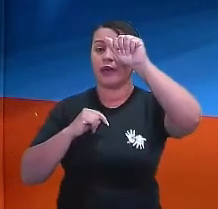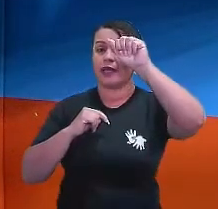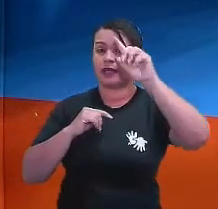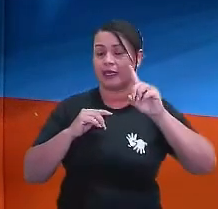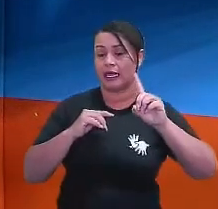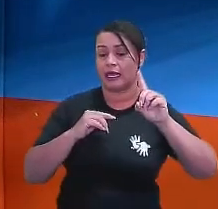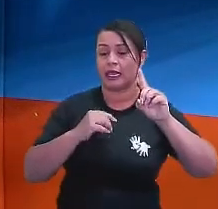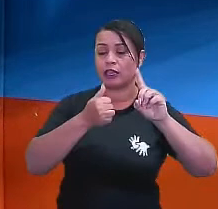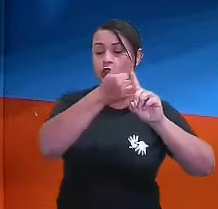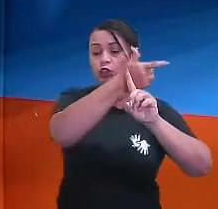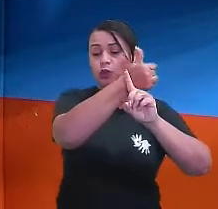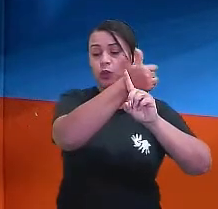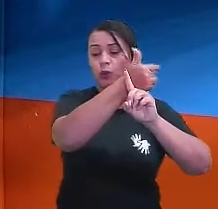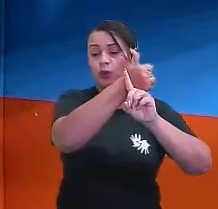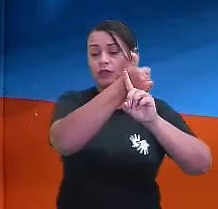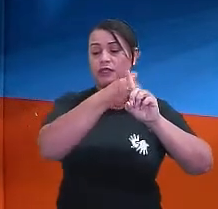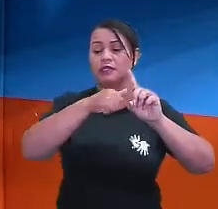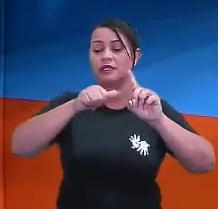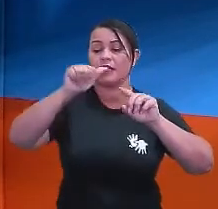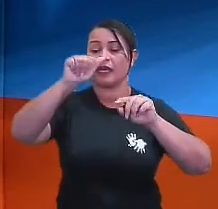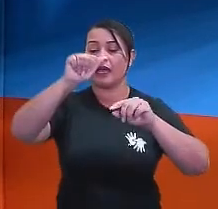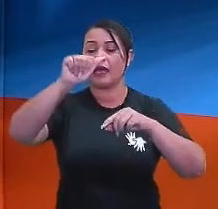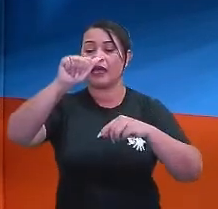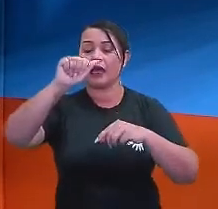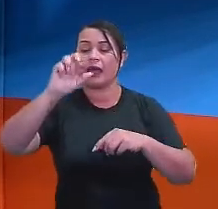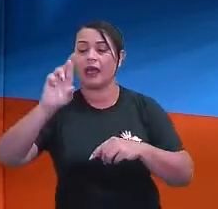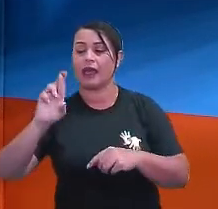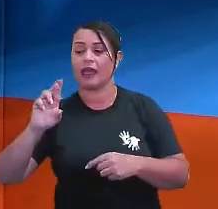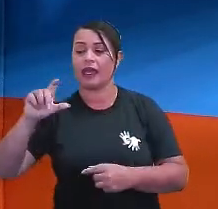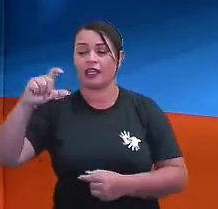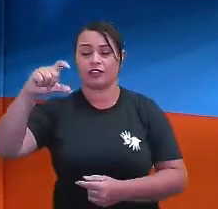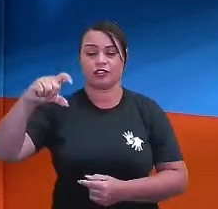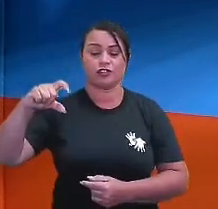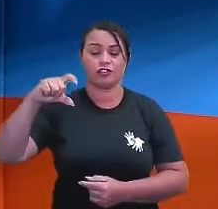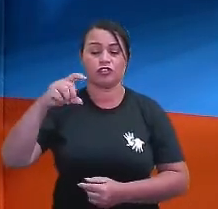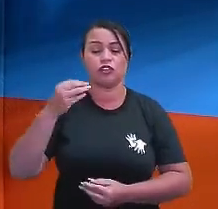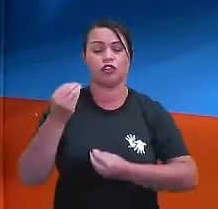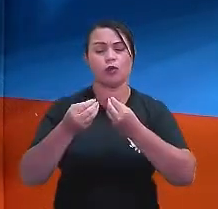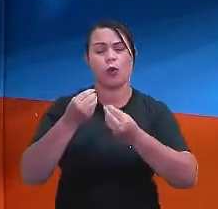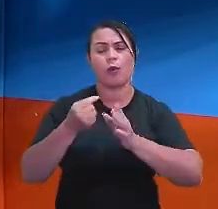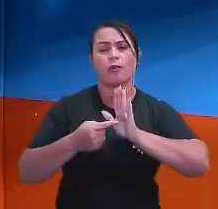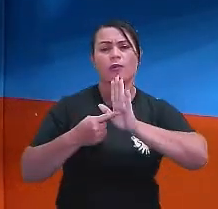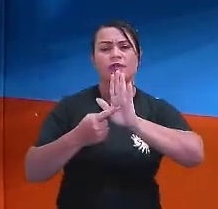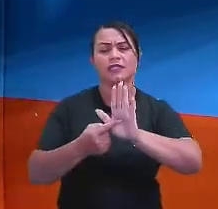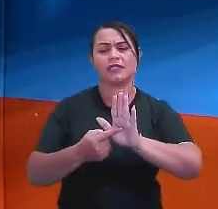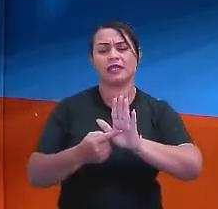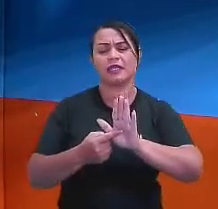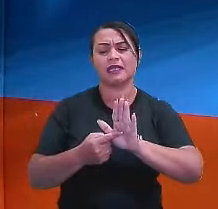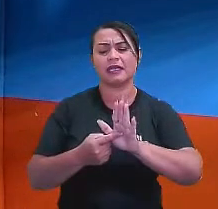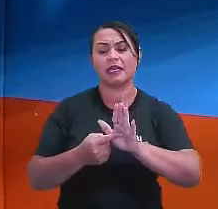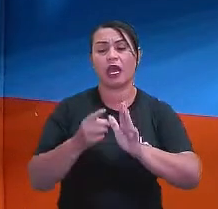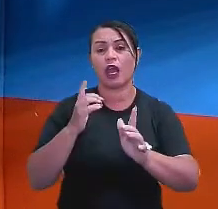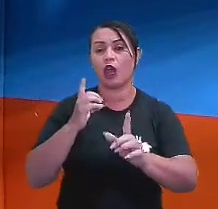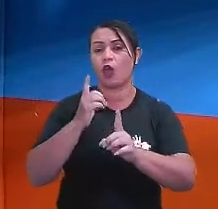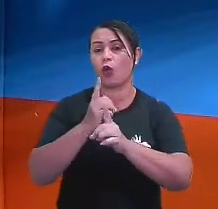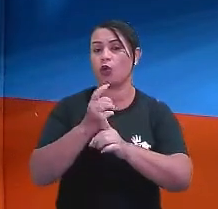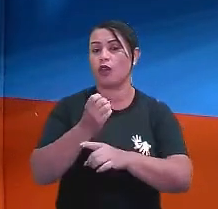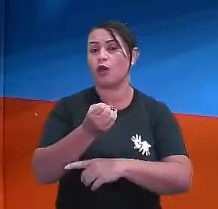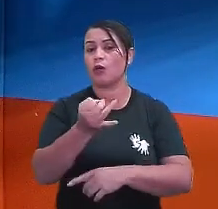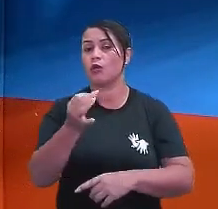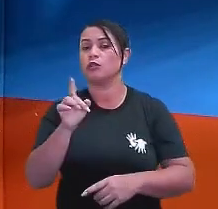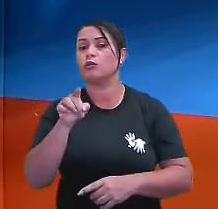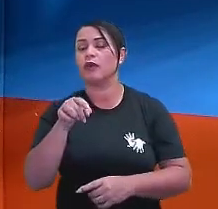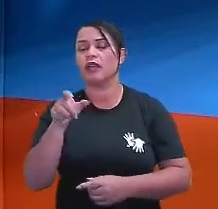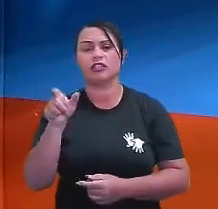mede 12 e a E mede X. Com base nos dados apresentados, encontre o valor de X.